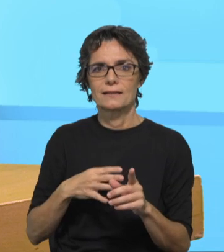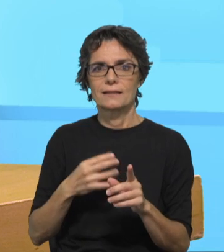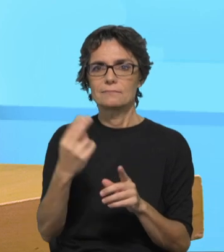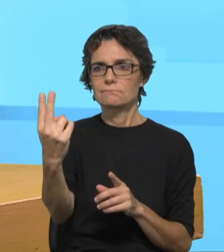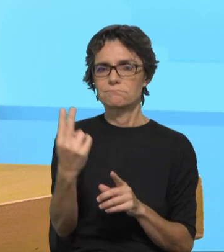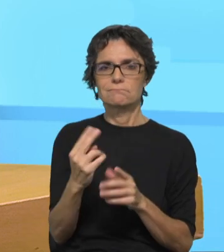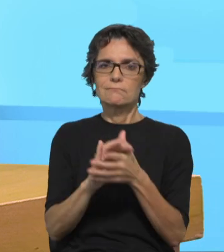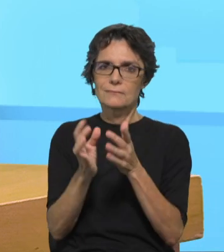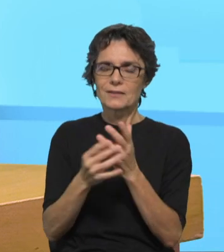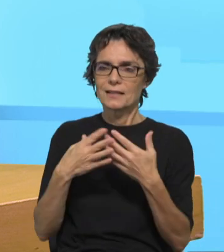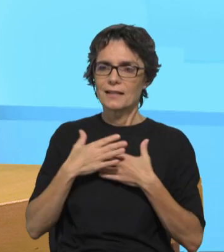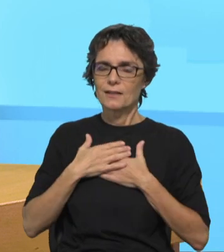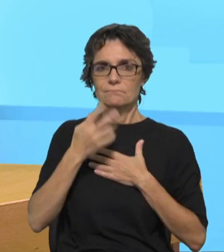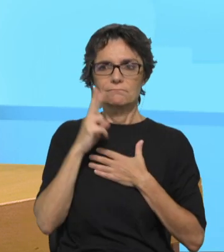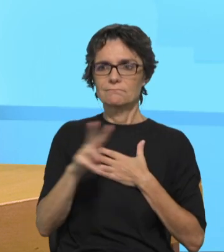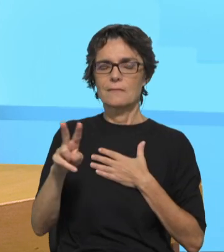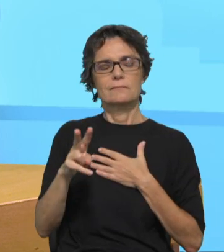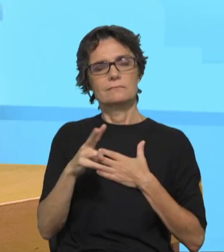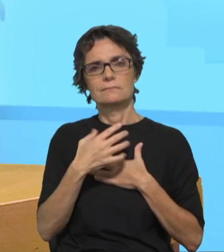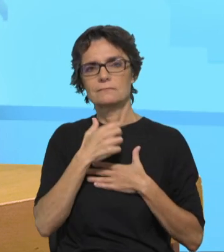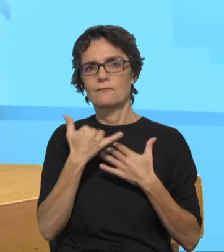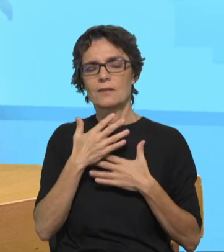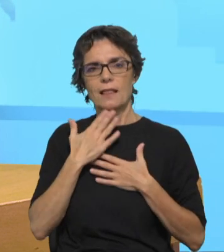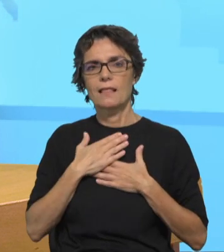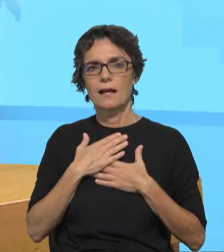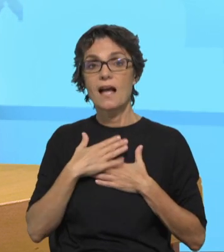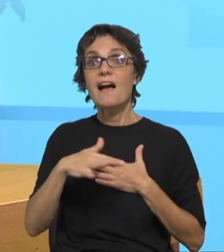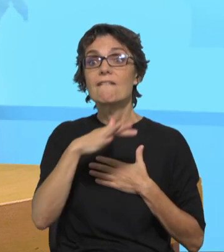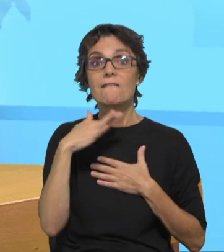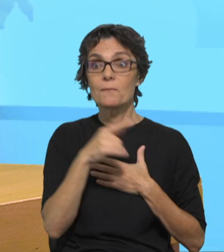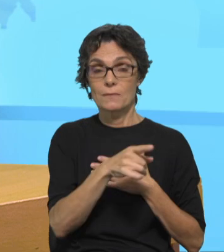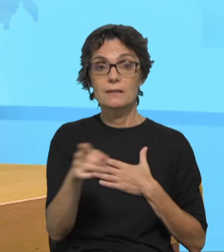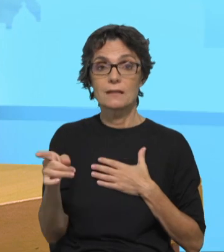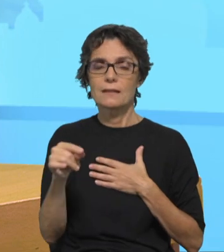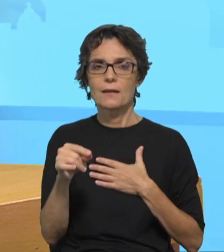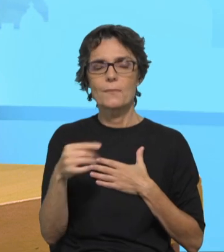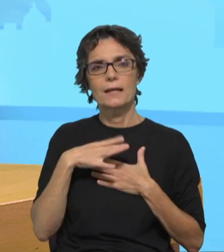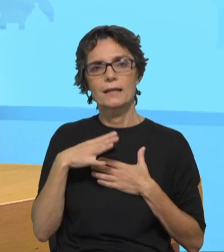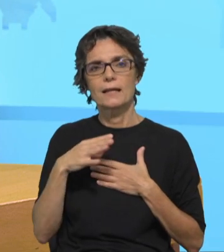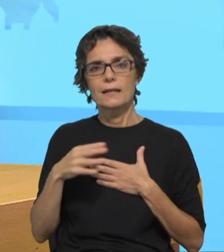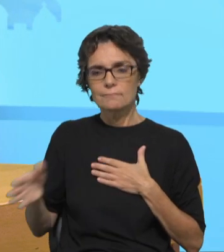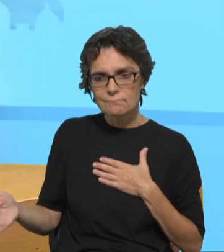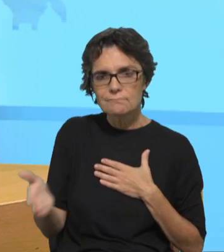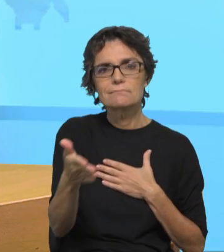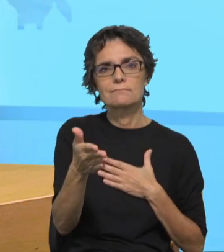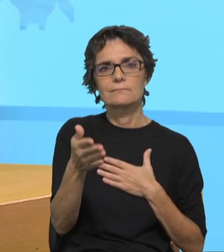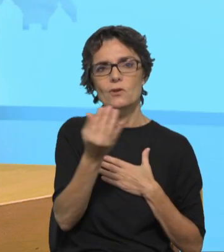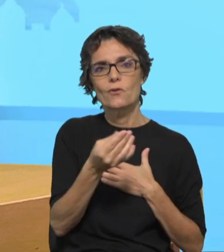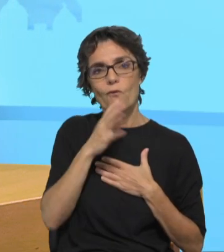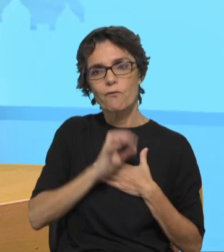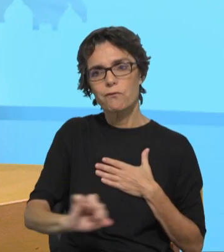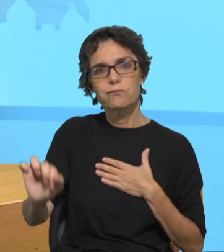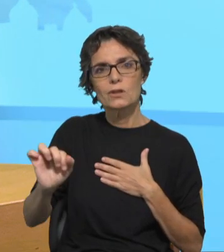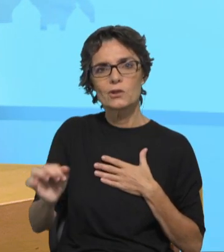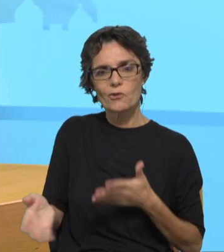vocação diante de Deus. Há mais famílias a quererem ser protagonistas da educação dos filhos. E há mais sede de